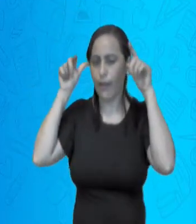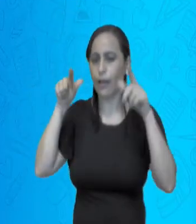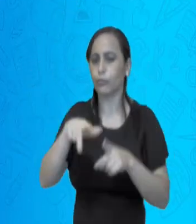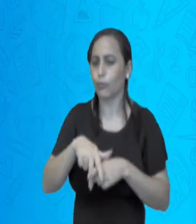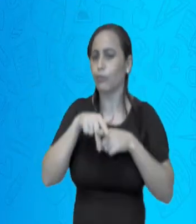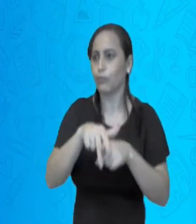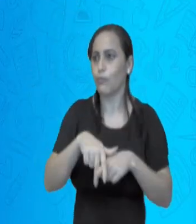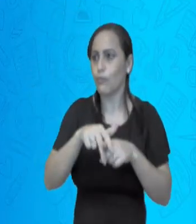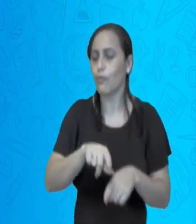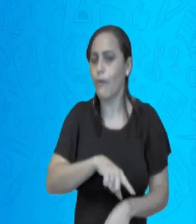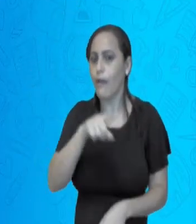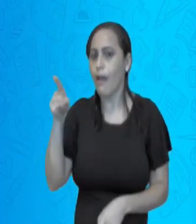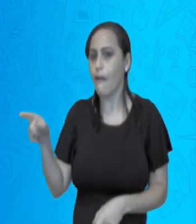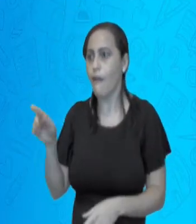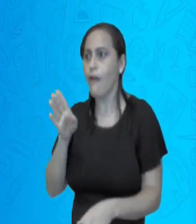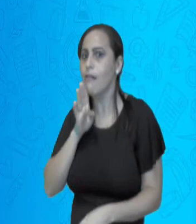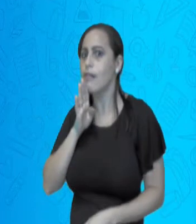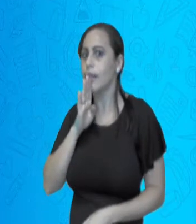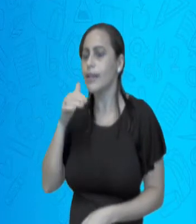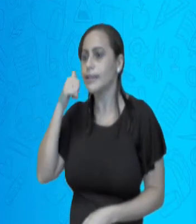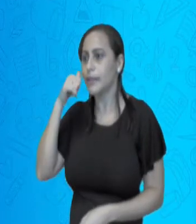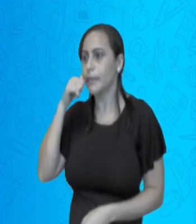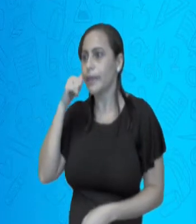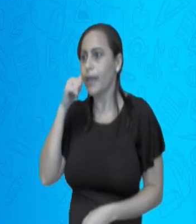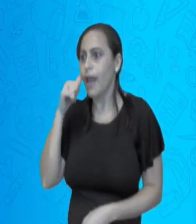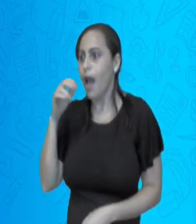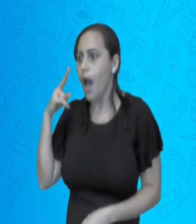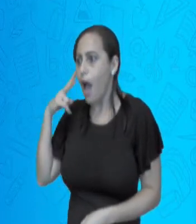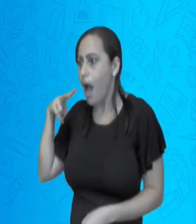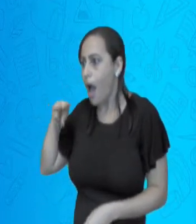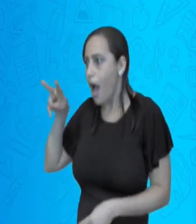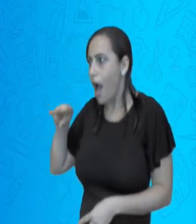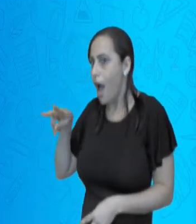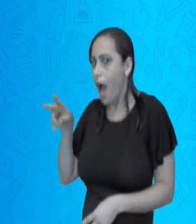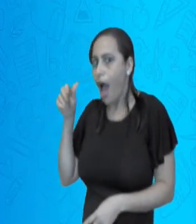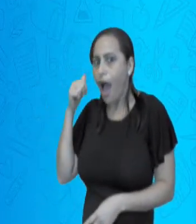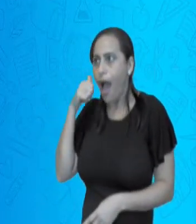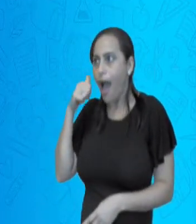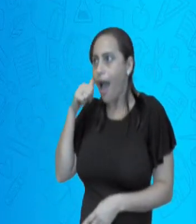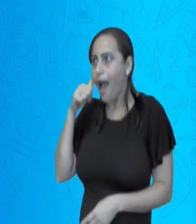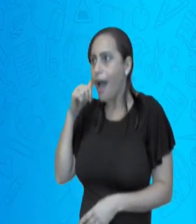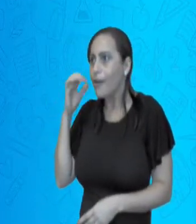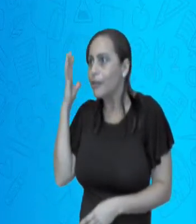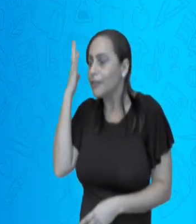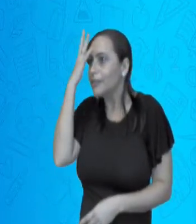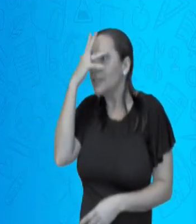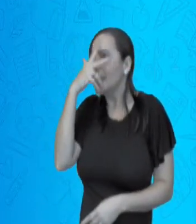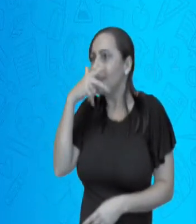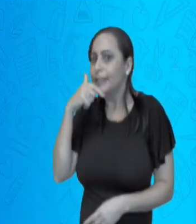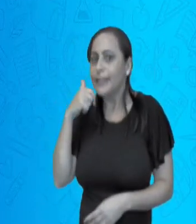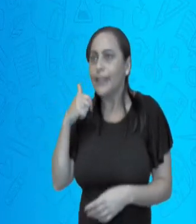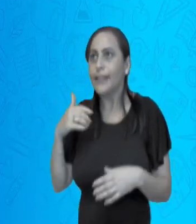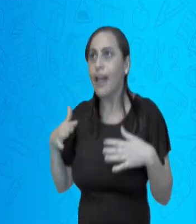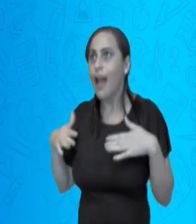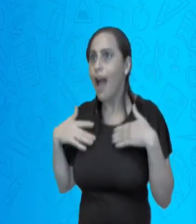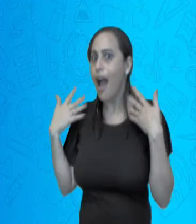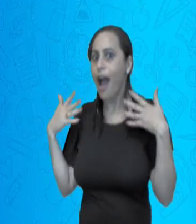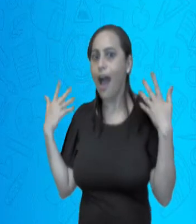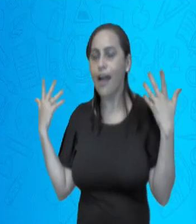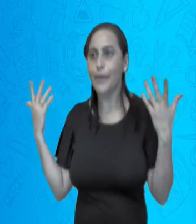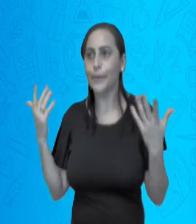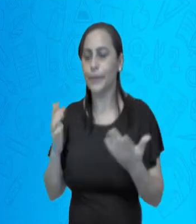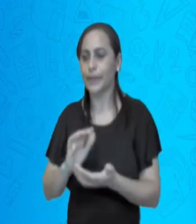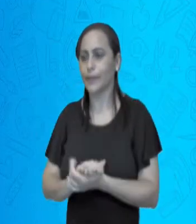Ficou encantado porque ela era uma preciosidade, uma belezura. E convidou-a para ir até o seu castelo.